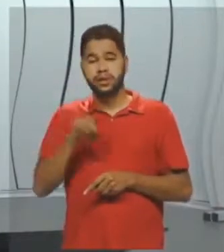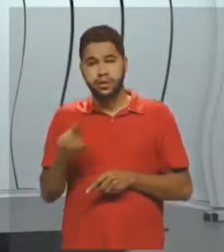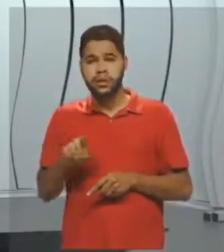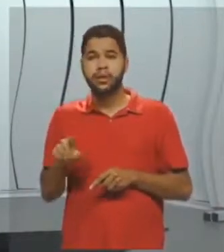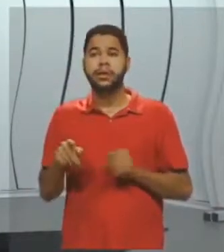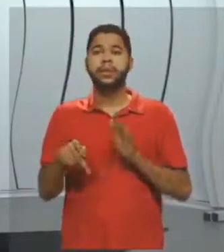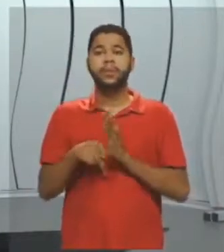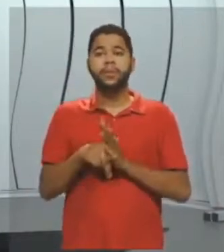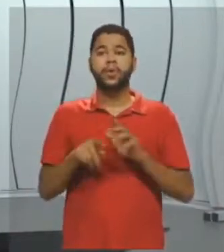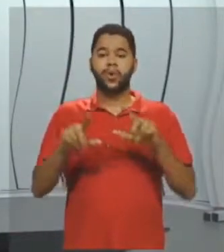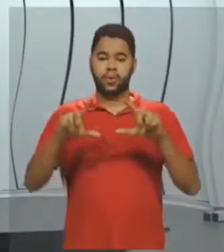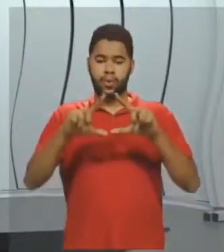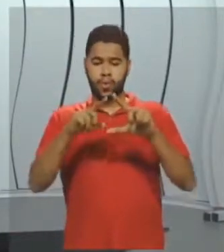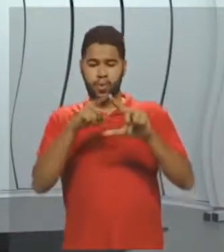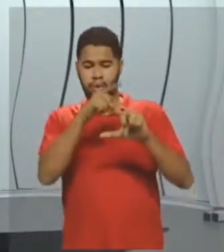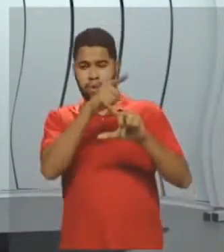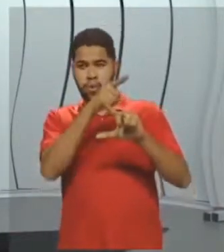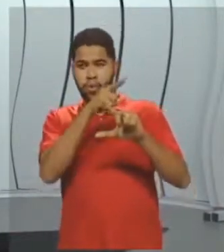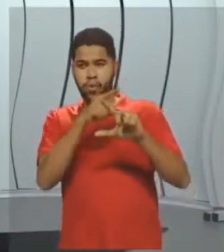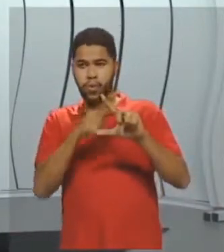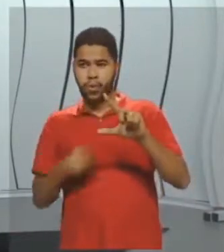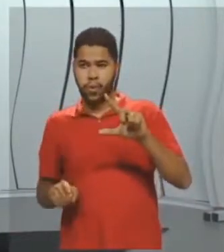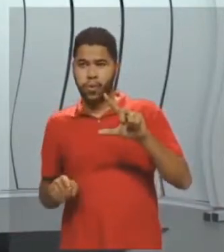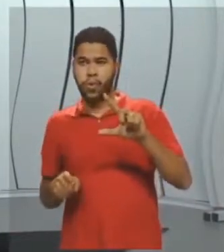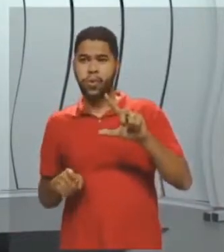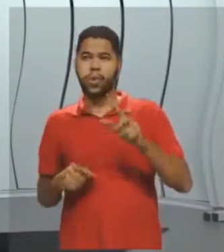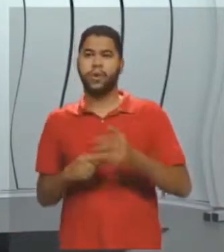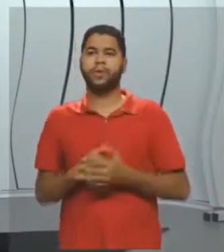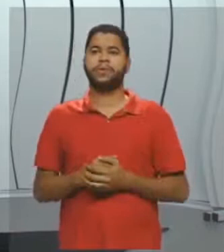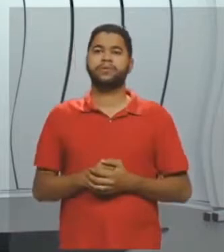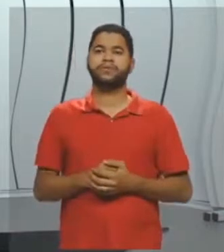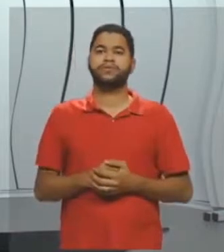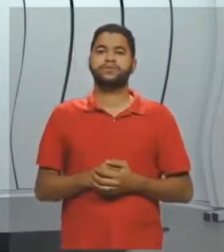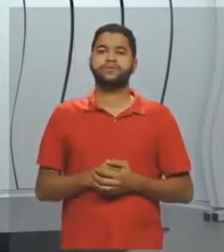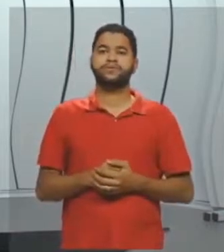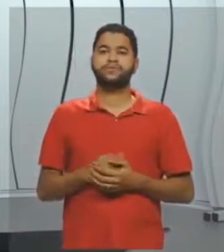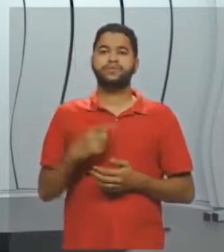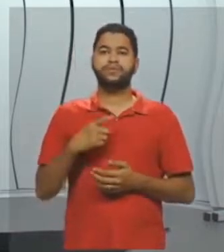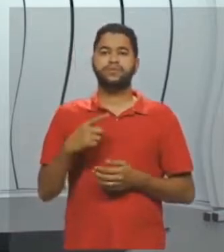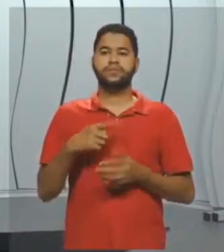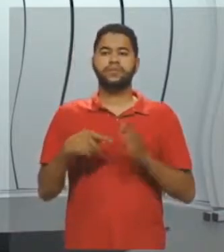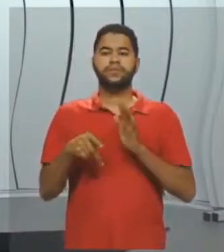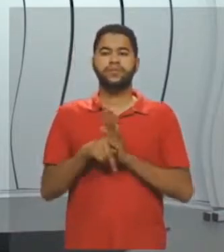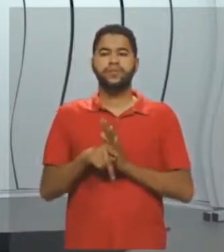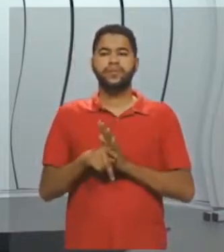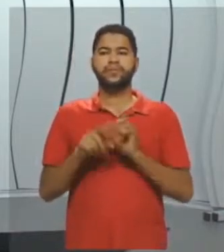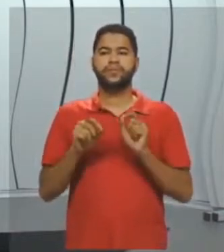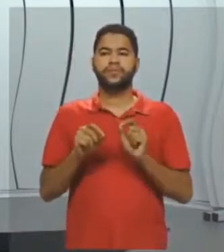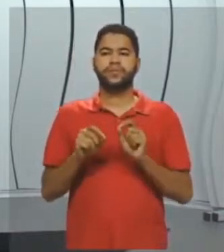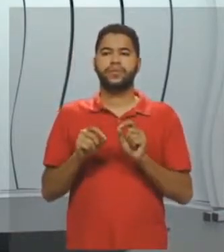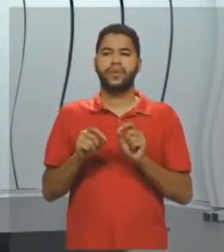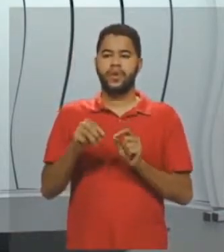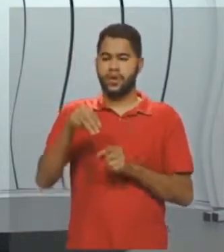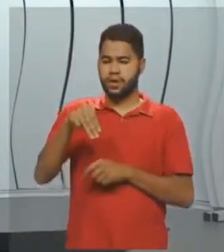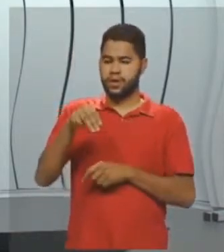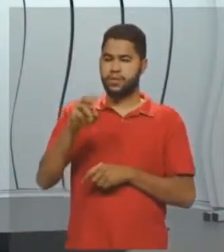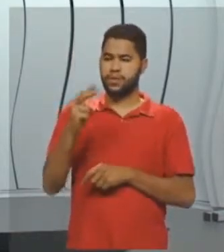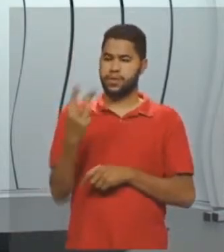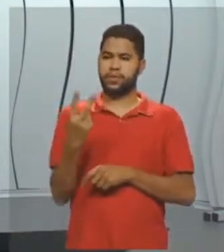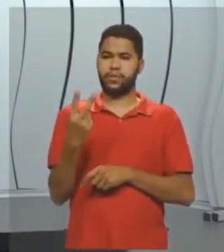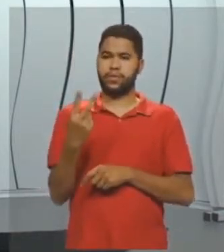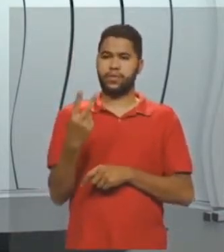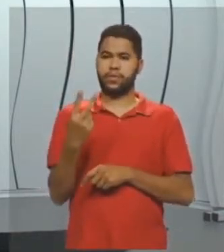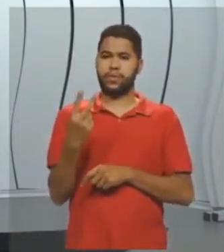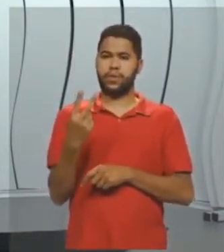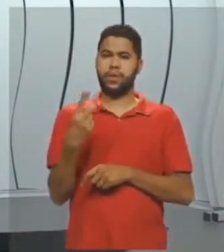do triângulo. Se eu traçar o ponto médio aqui, que é M2, do lado